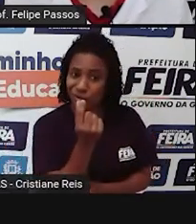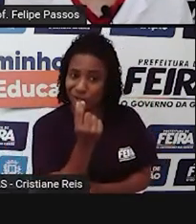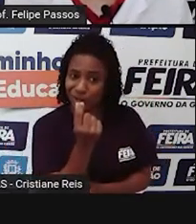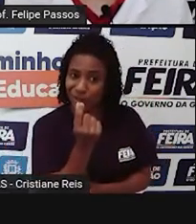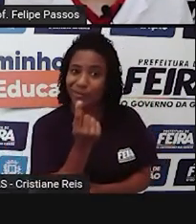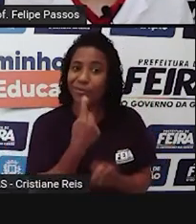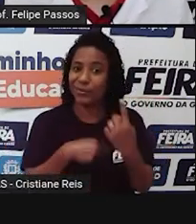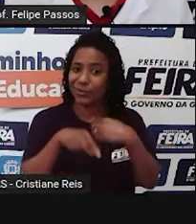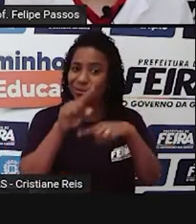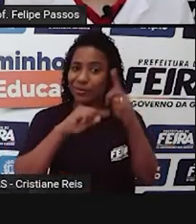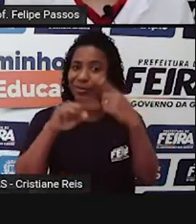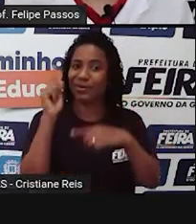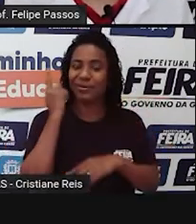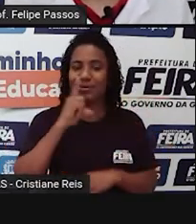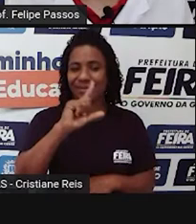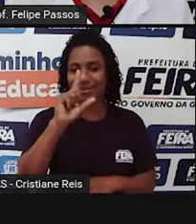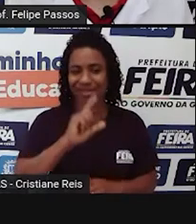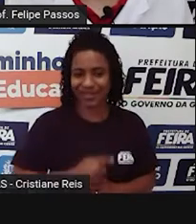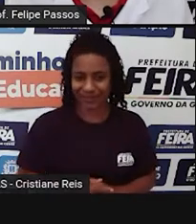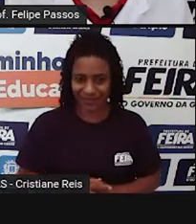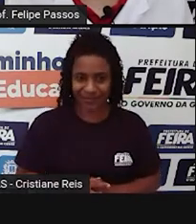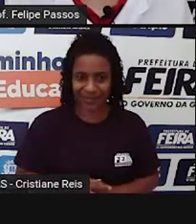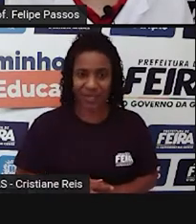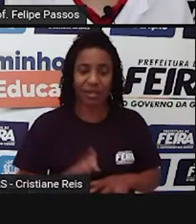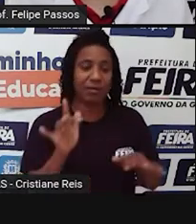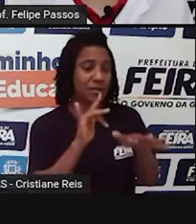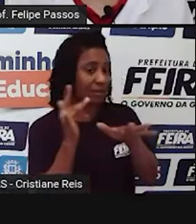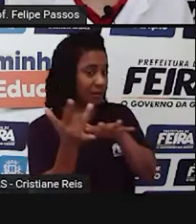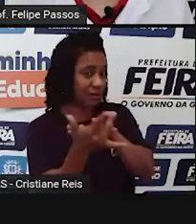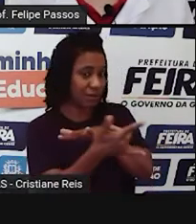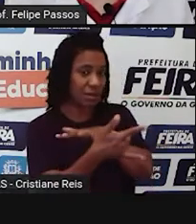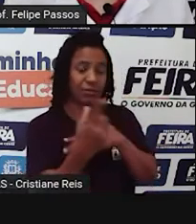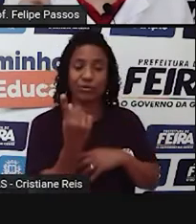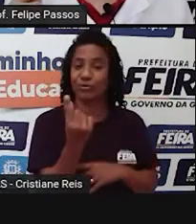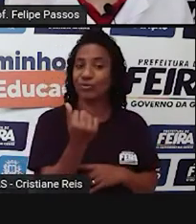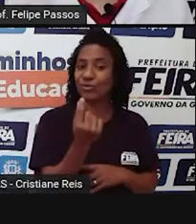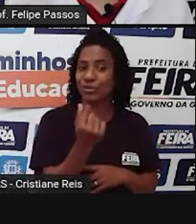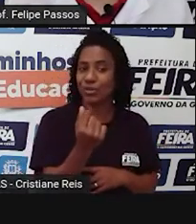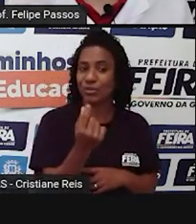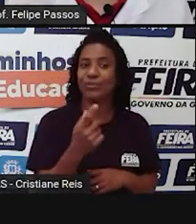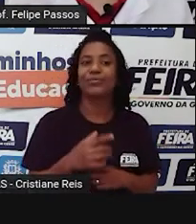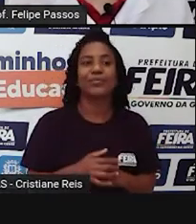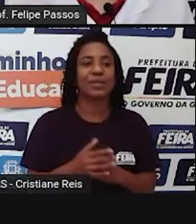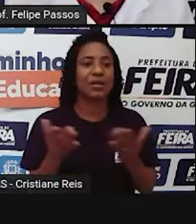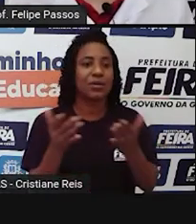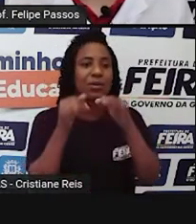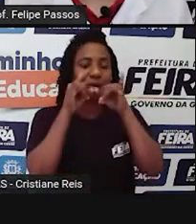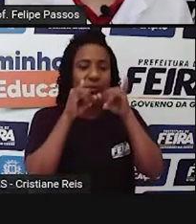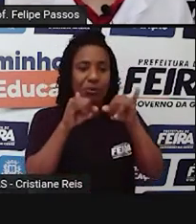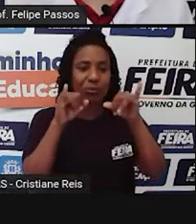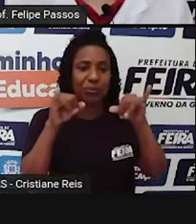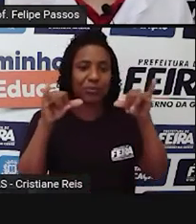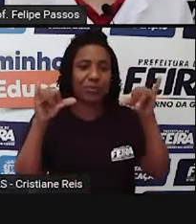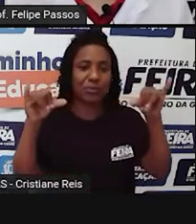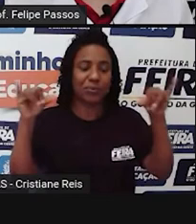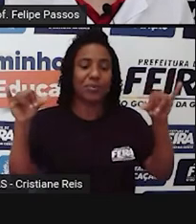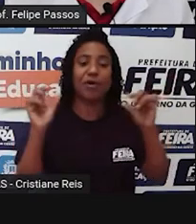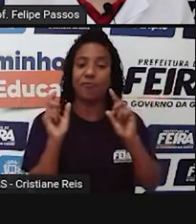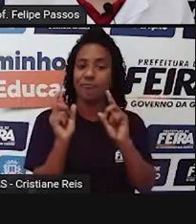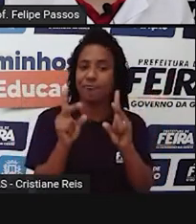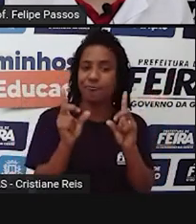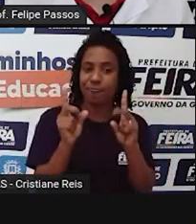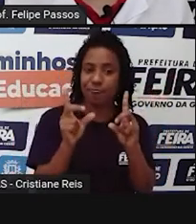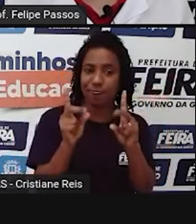dinheiro, as redes sociais, elas movimentam muito dinheiro também, né? Tem gente que divulga, que vende pelas redes sociais,